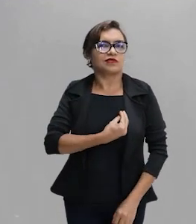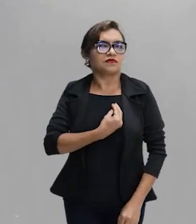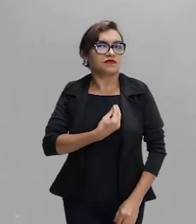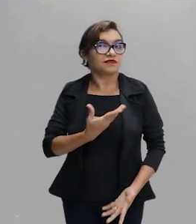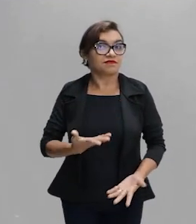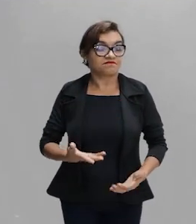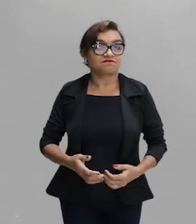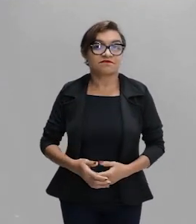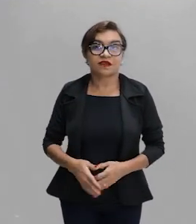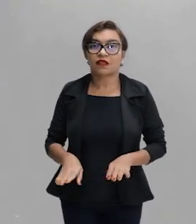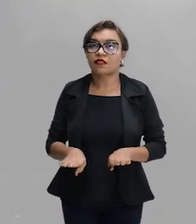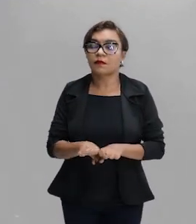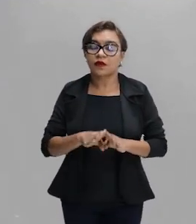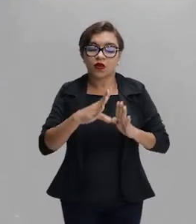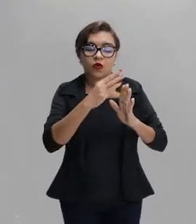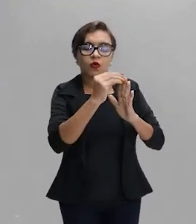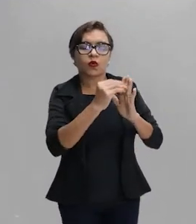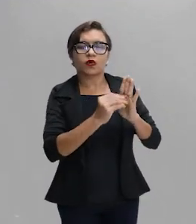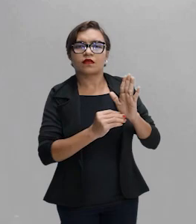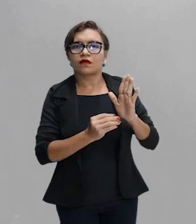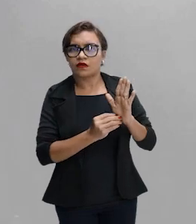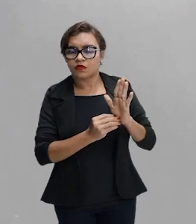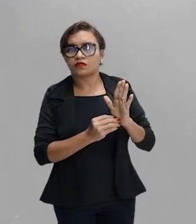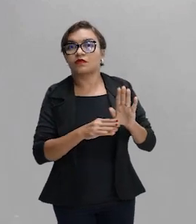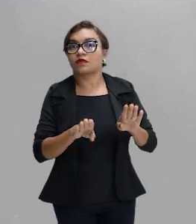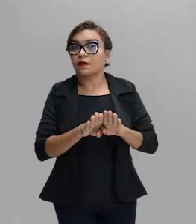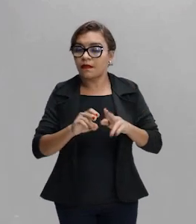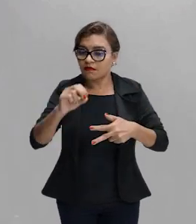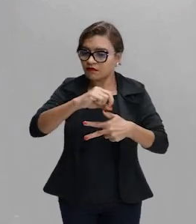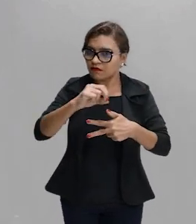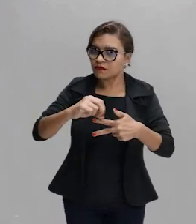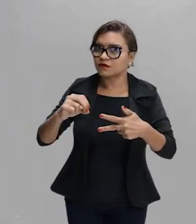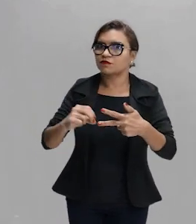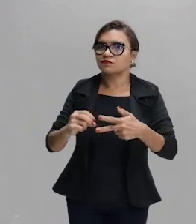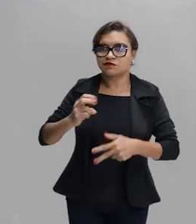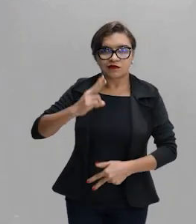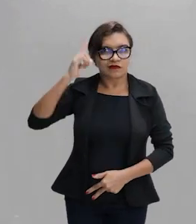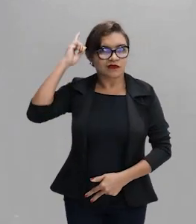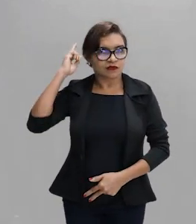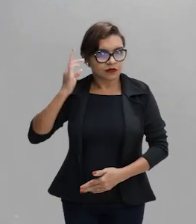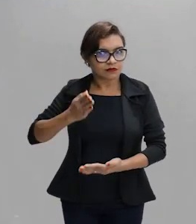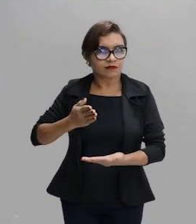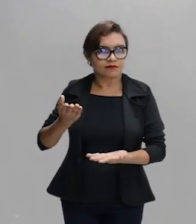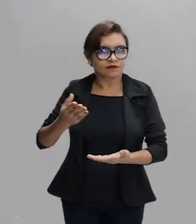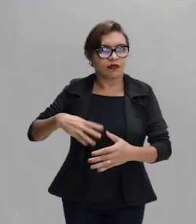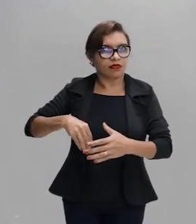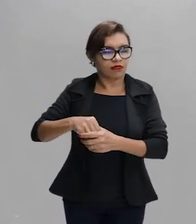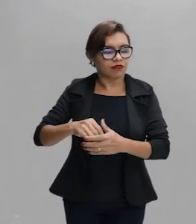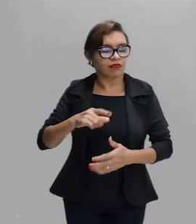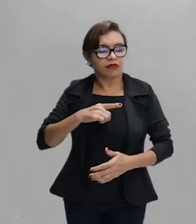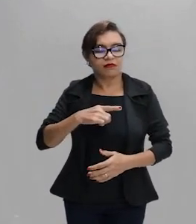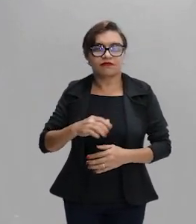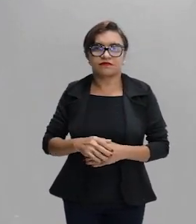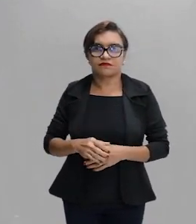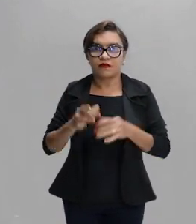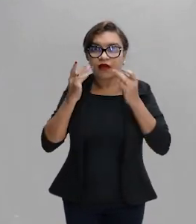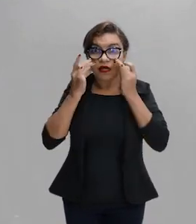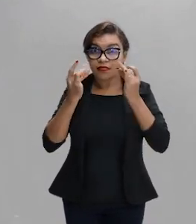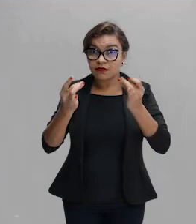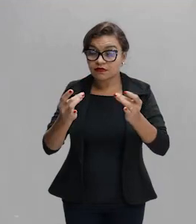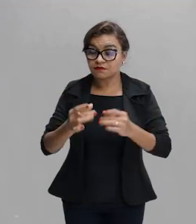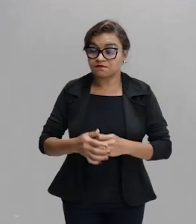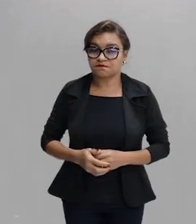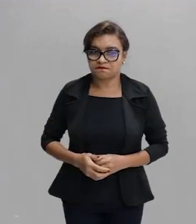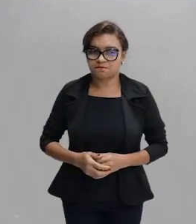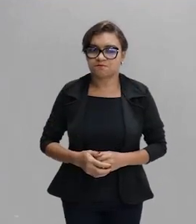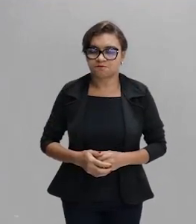e conteúdo que também aparece lá nos vestibulares. Então, muita atenção nessa aula de hoje. Então, hoje